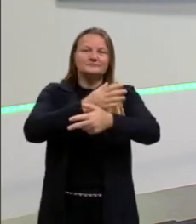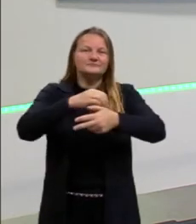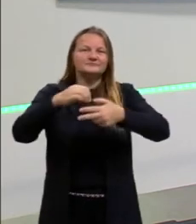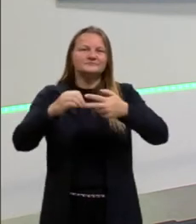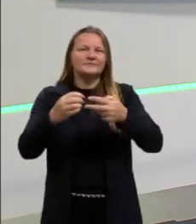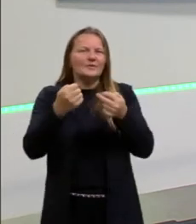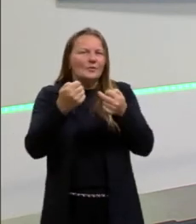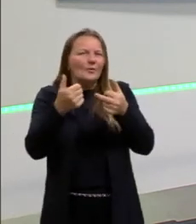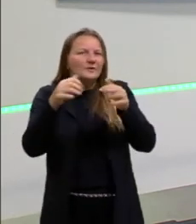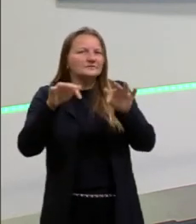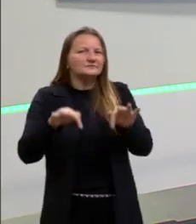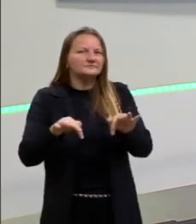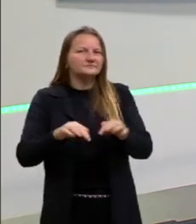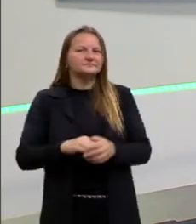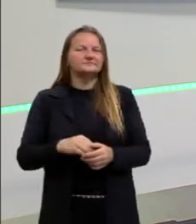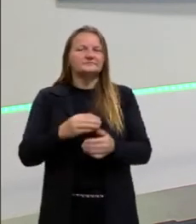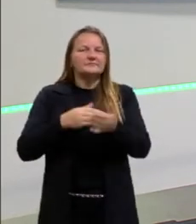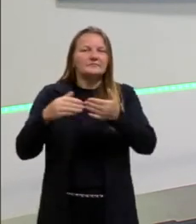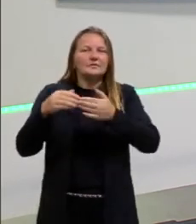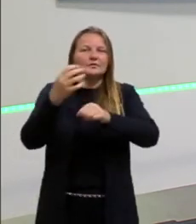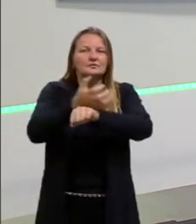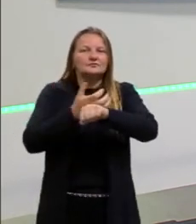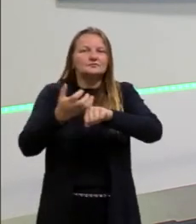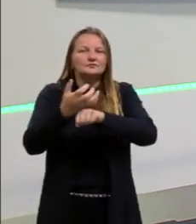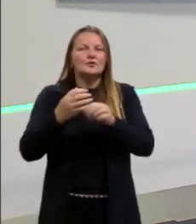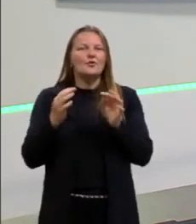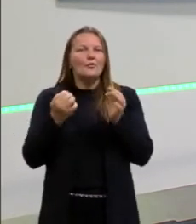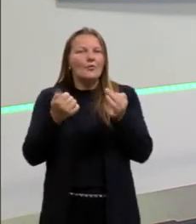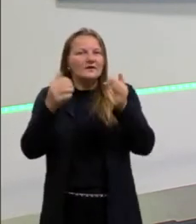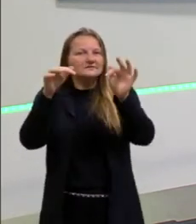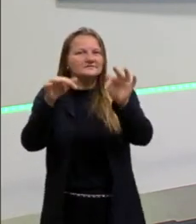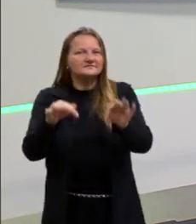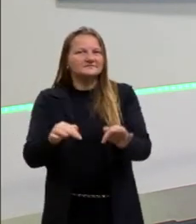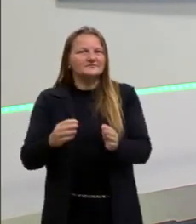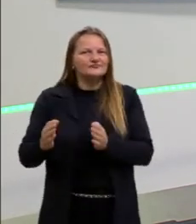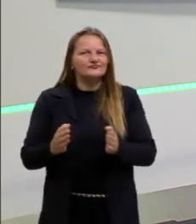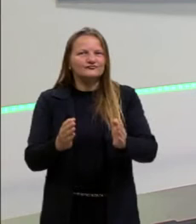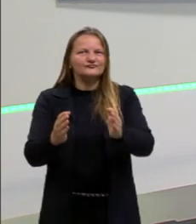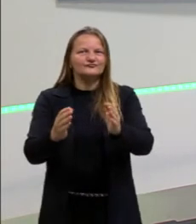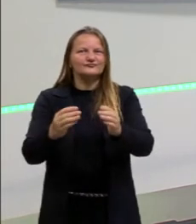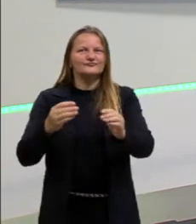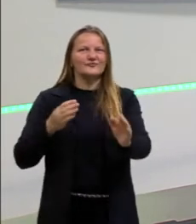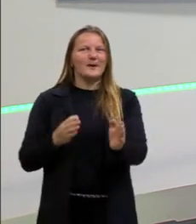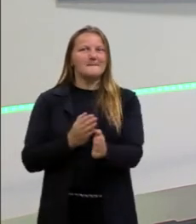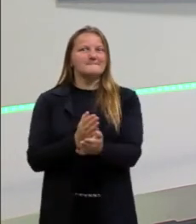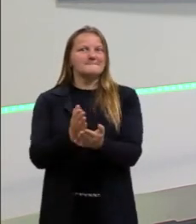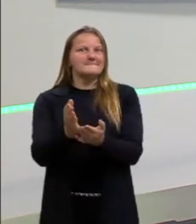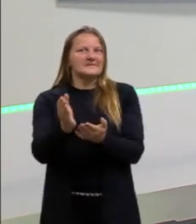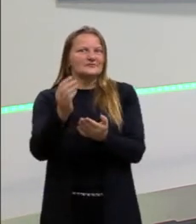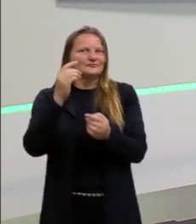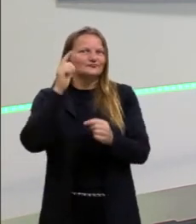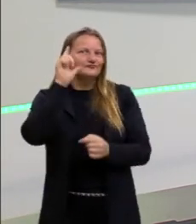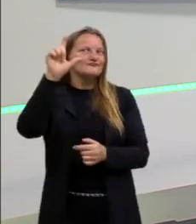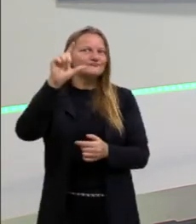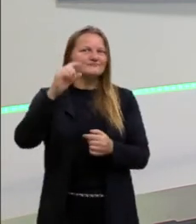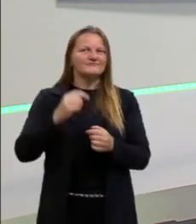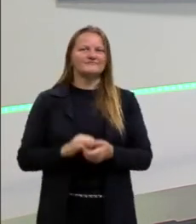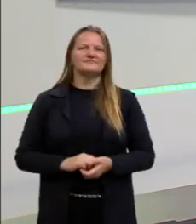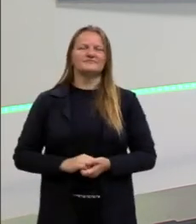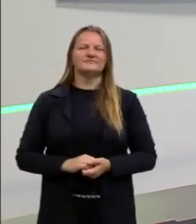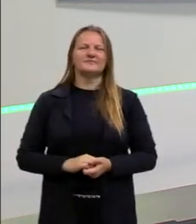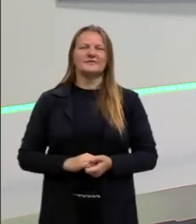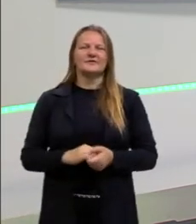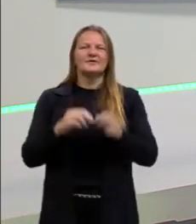Estamos em todas as disciplinas então se encaminhando para o final. Certo? E hoje então a gente segue com a